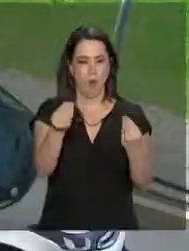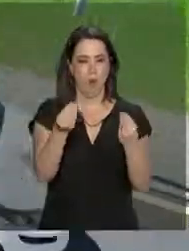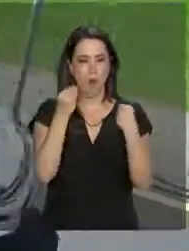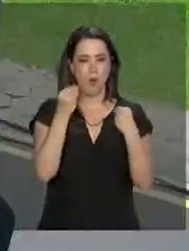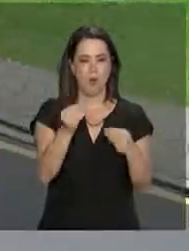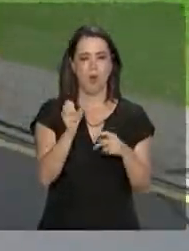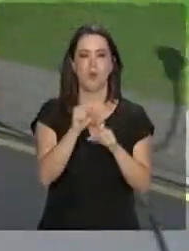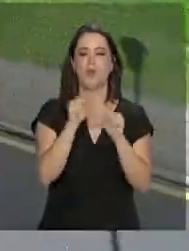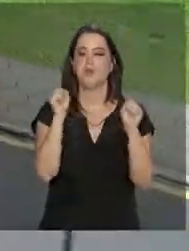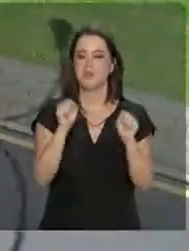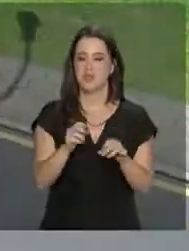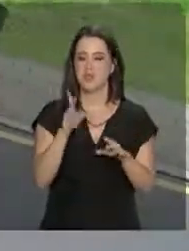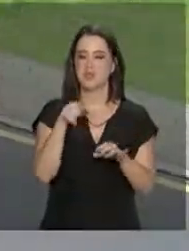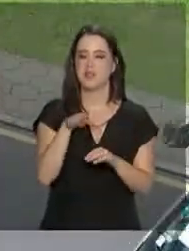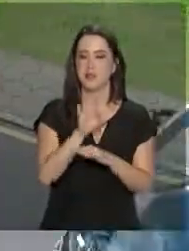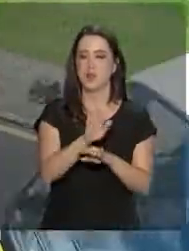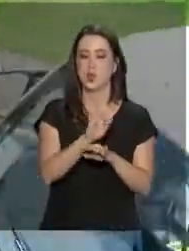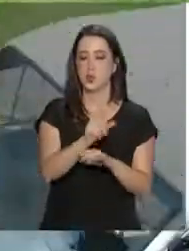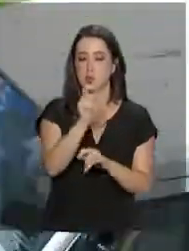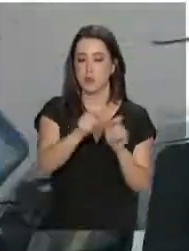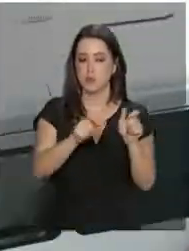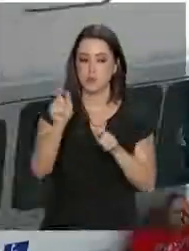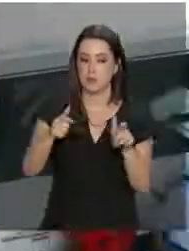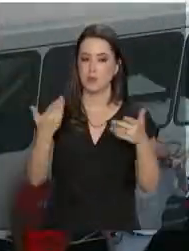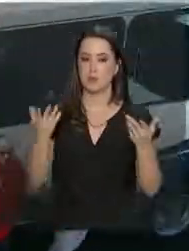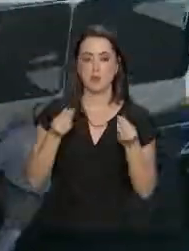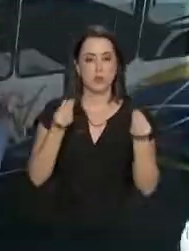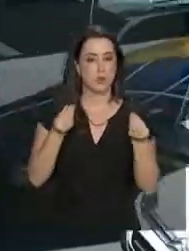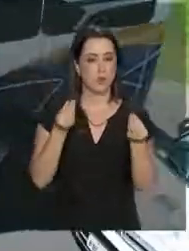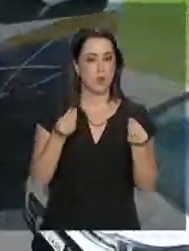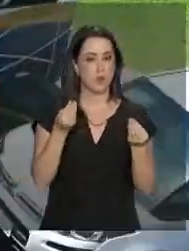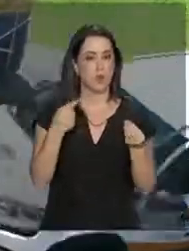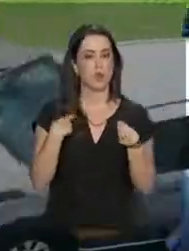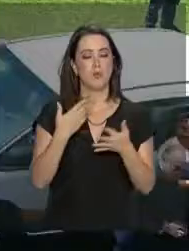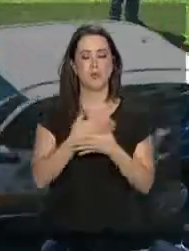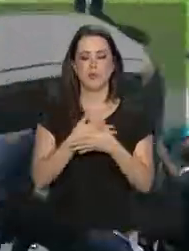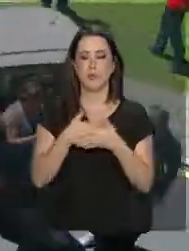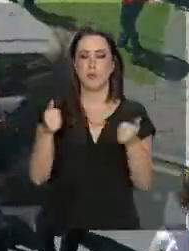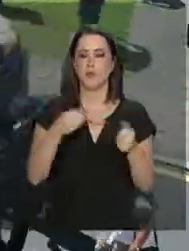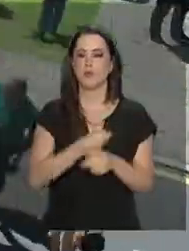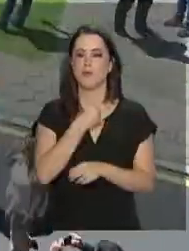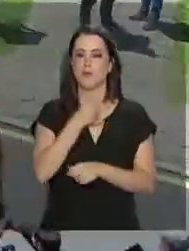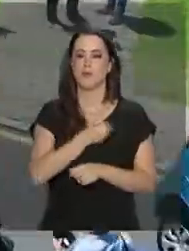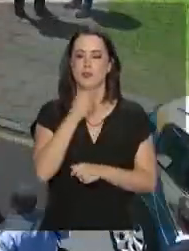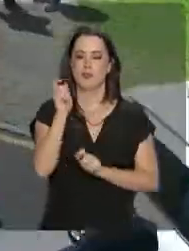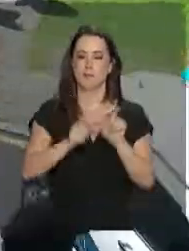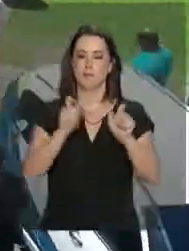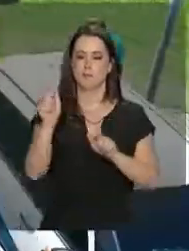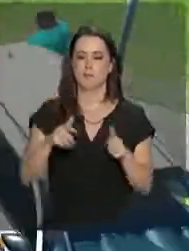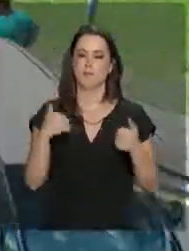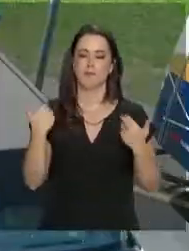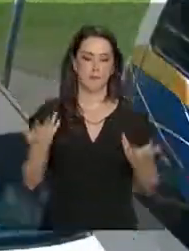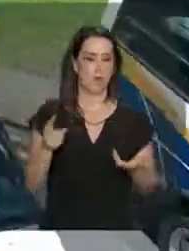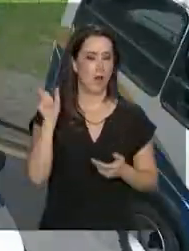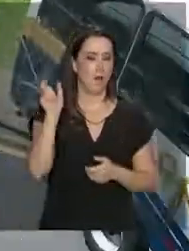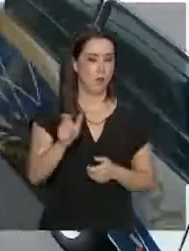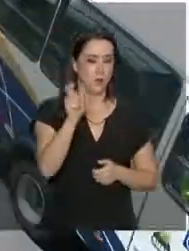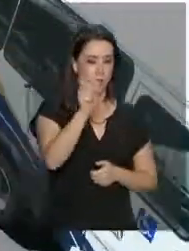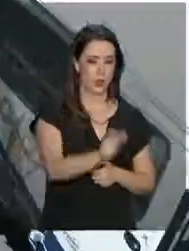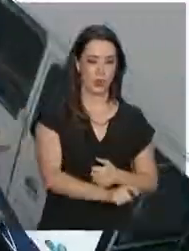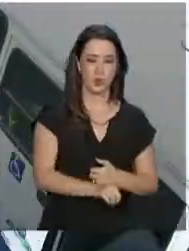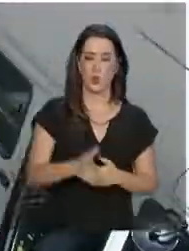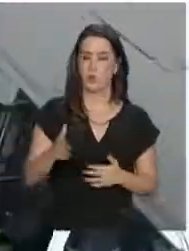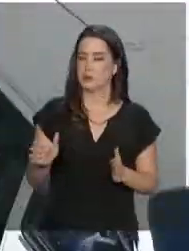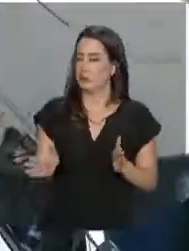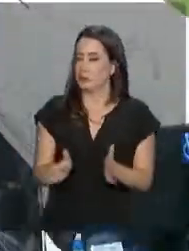implantar um serviço de assistência para essas pessoas e como a gente vai fazer uma melhoria na vida desses cidadãos. São pessoas de